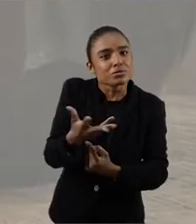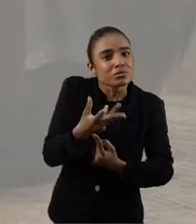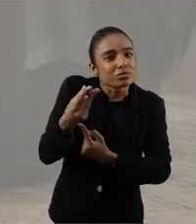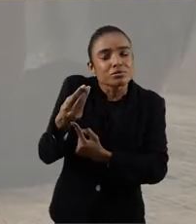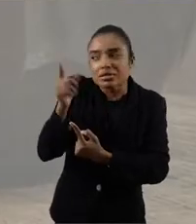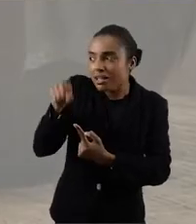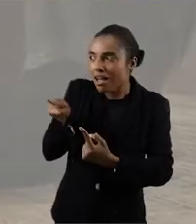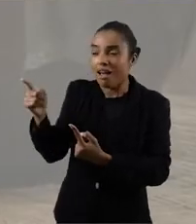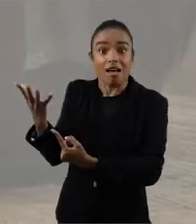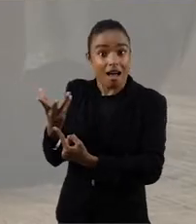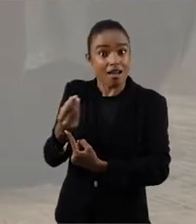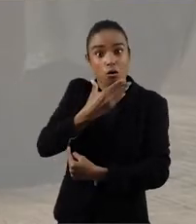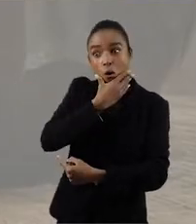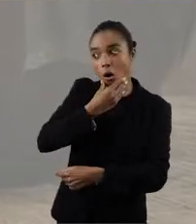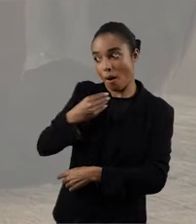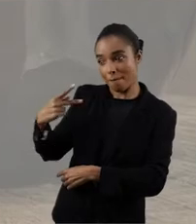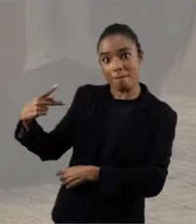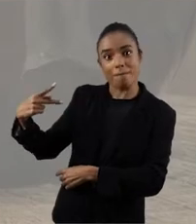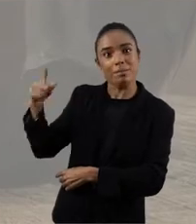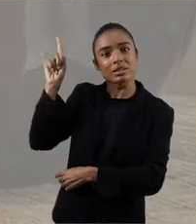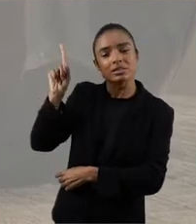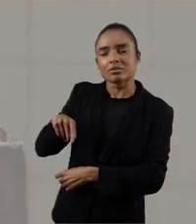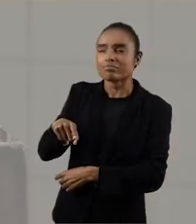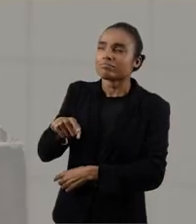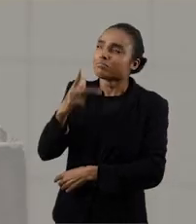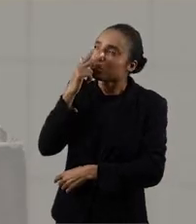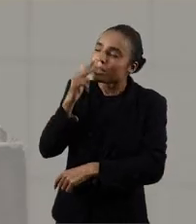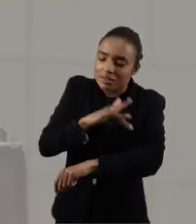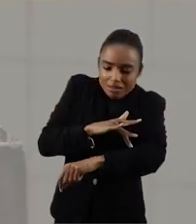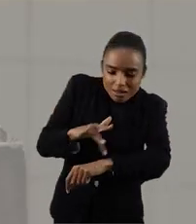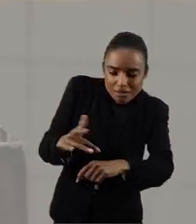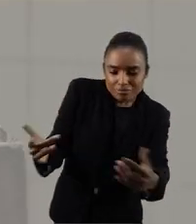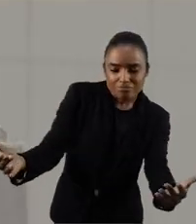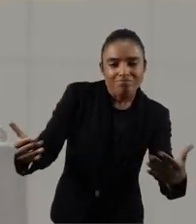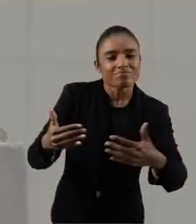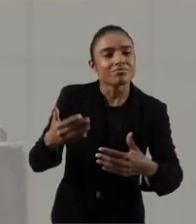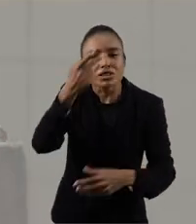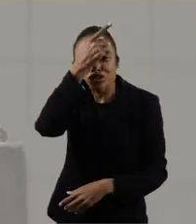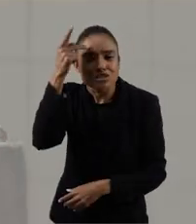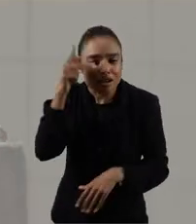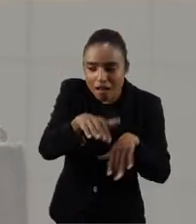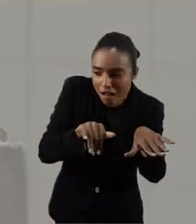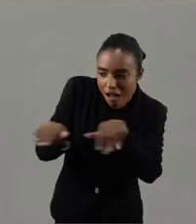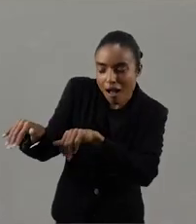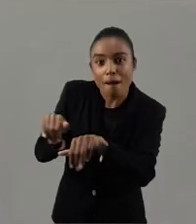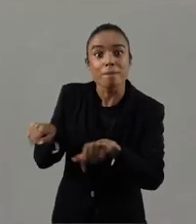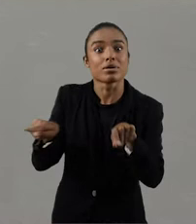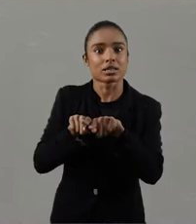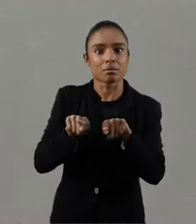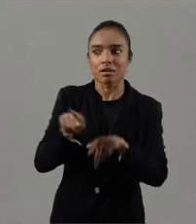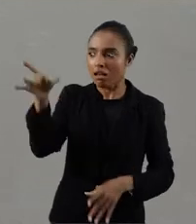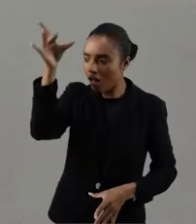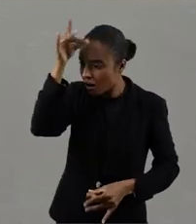própria prática do Paulo houvesse uma certa hospitalidade, uma certa receptividade a essa construção, que se dá